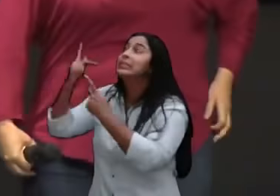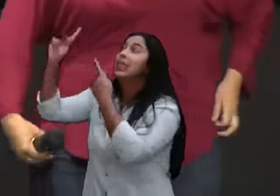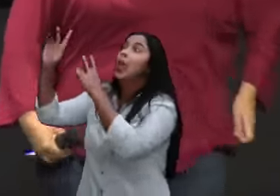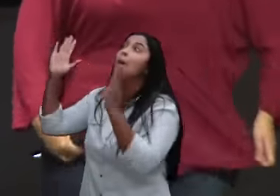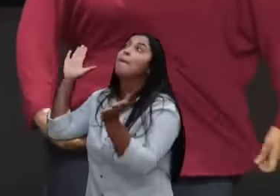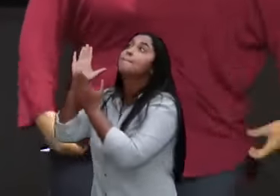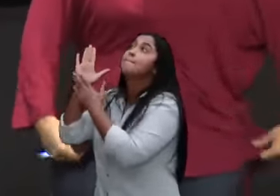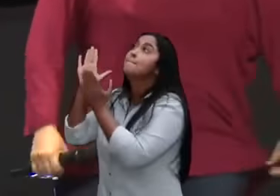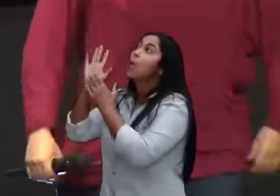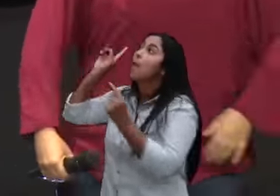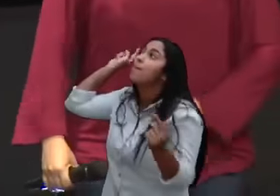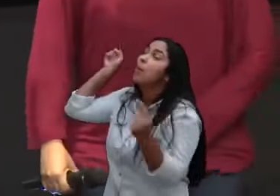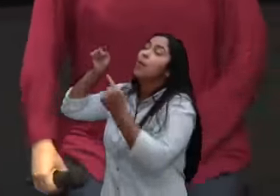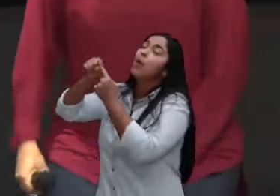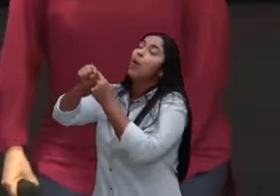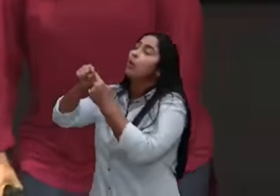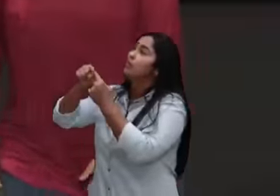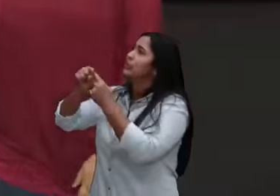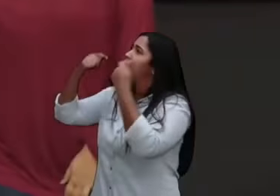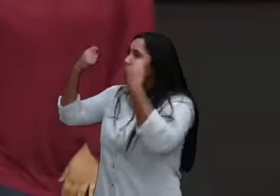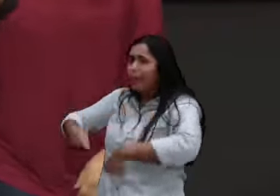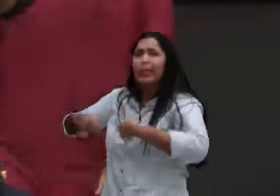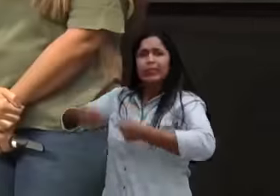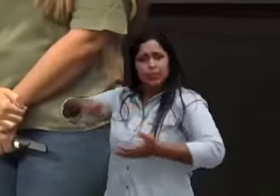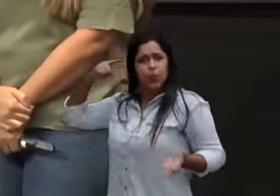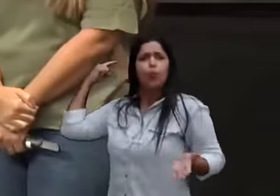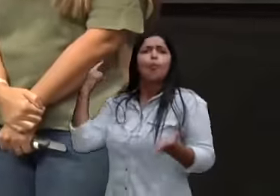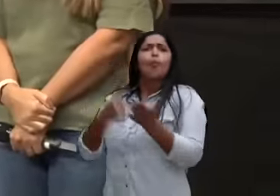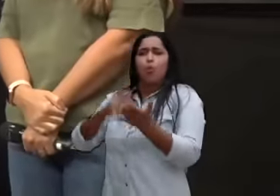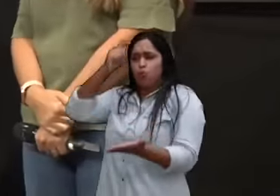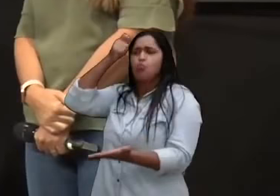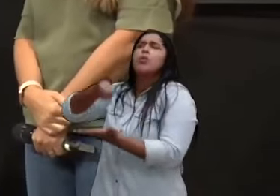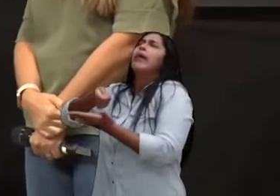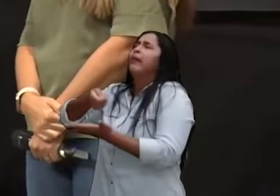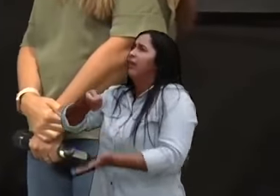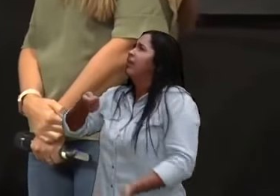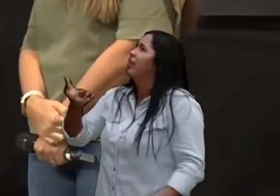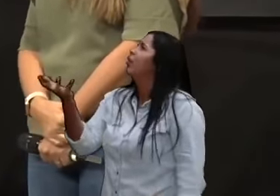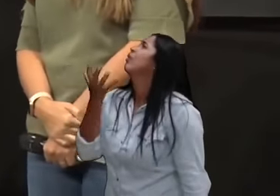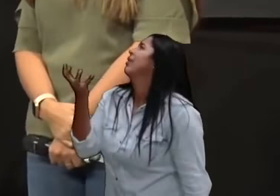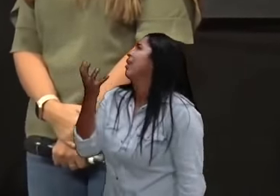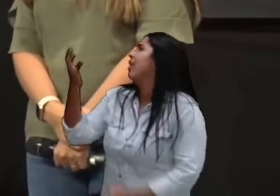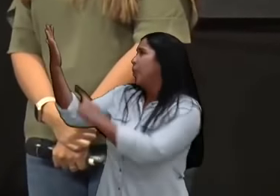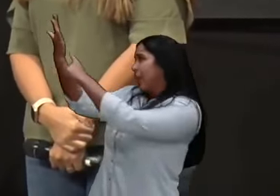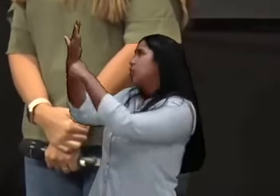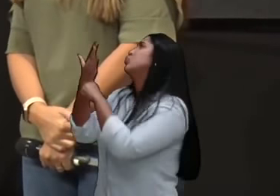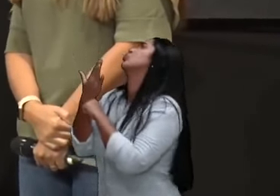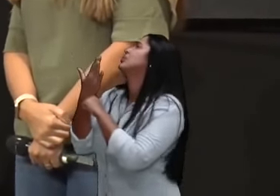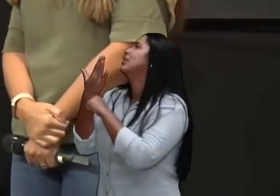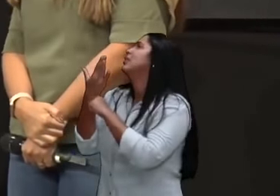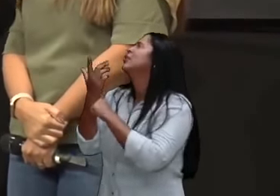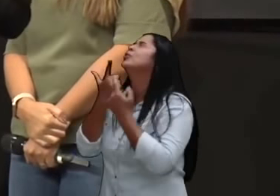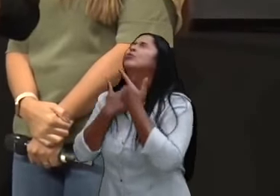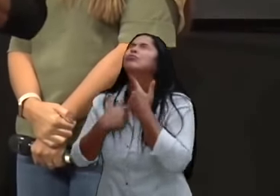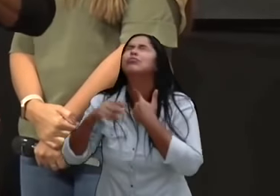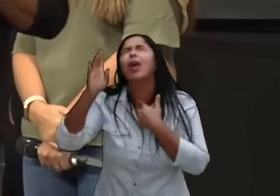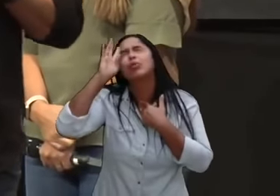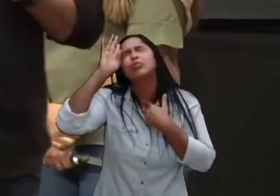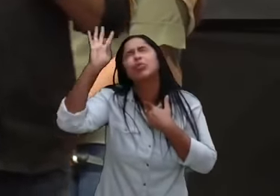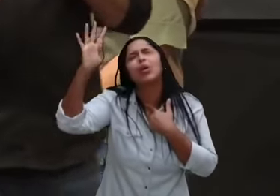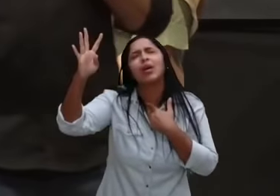me ajuda a ser íntimo, de ti, eu quero uma vida alegre, festivo, uma vida abençoada, eu quero uma família,